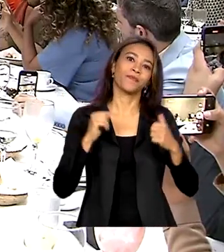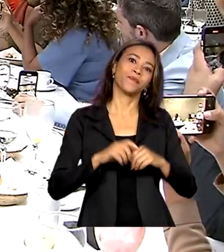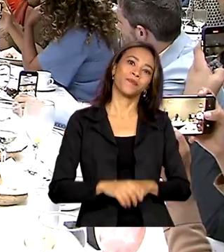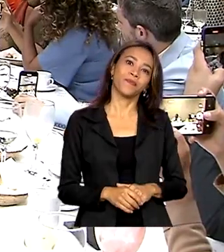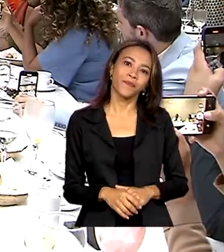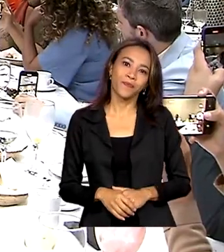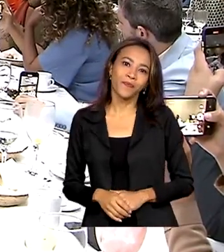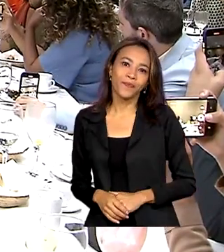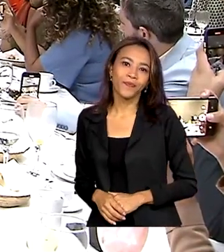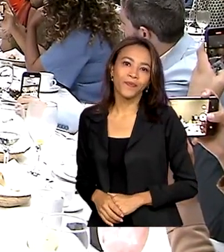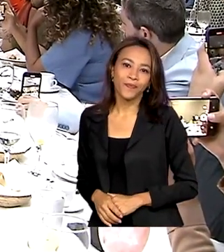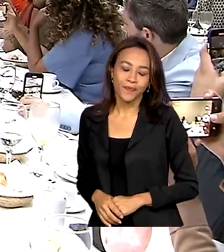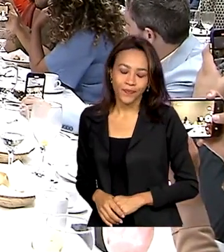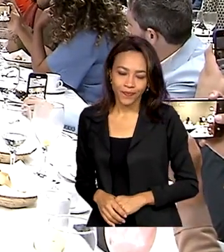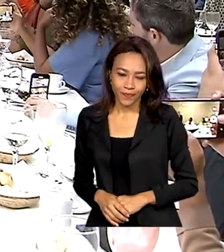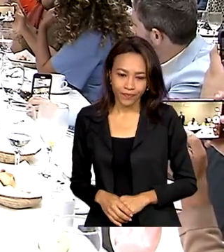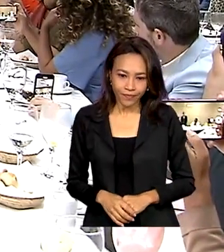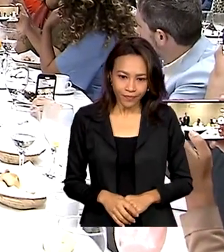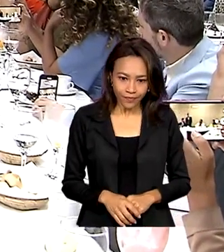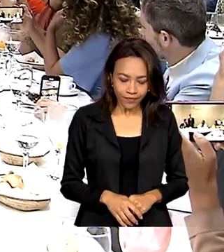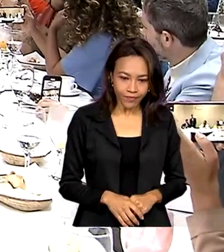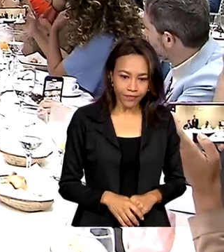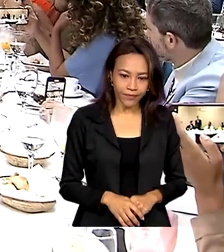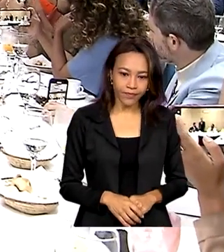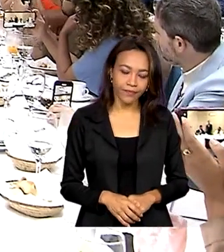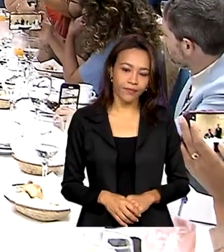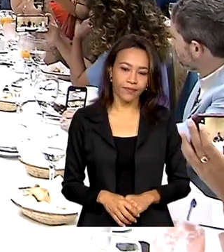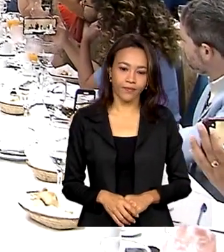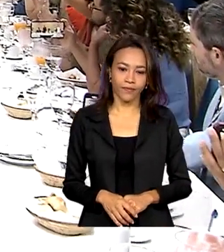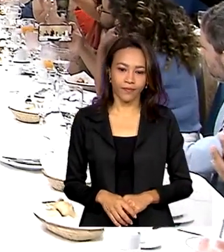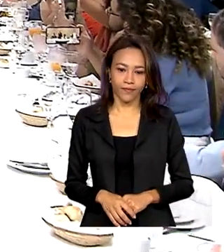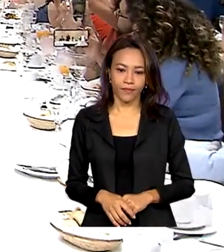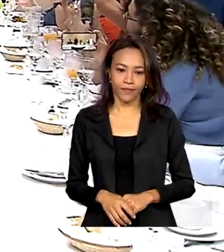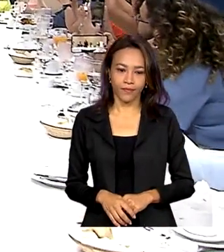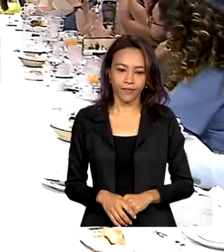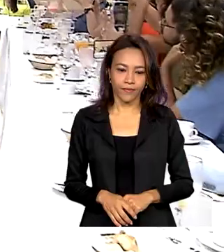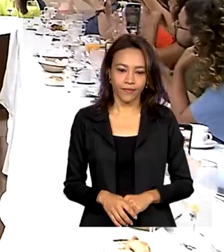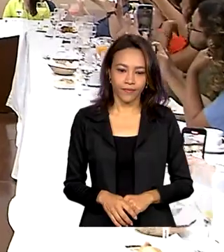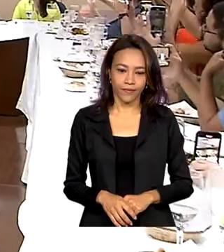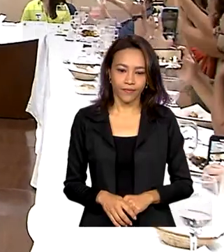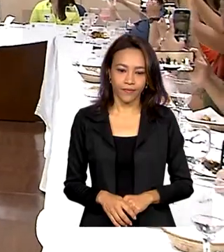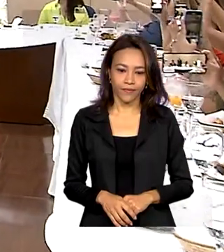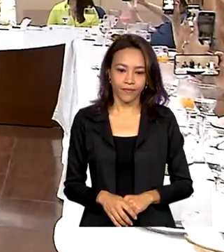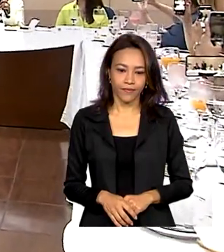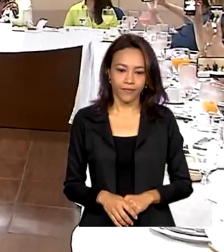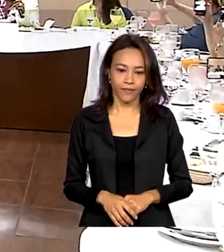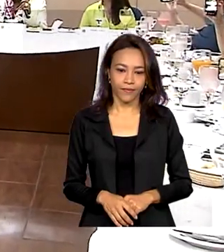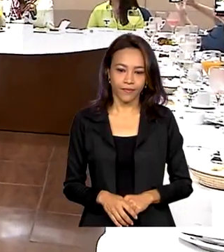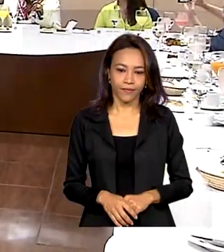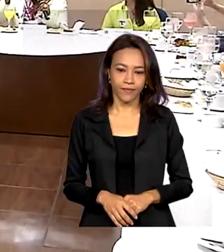Bahia, Áfricas que recriei, resistir é lei, arte é rebeldia.